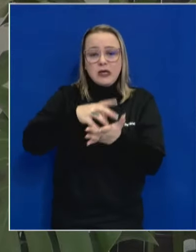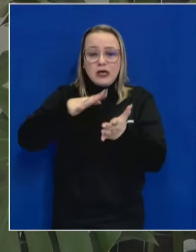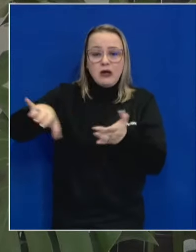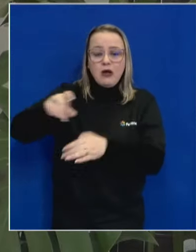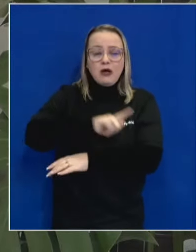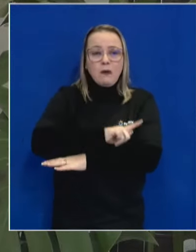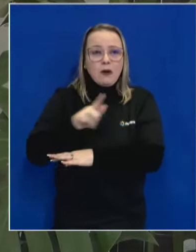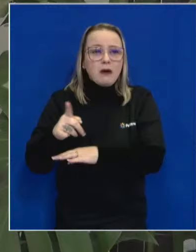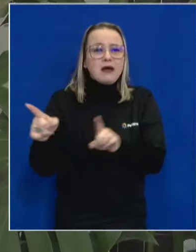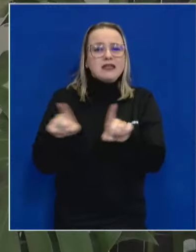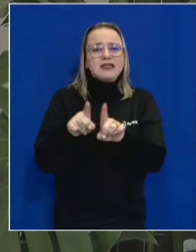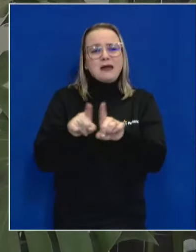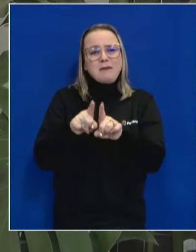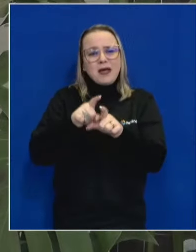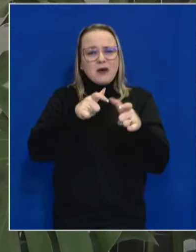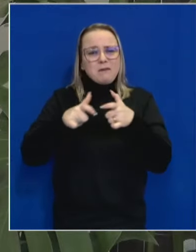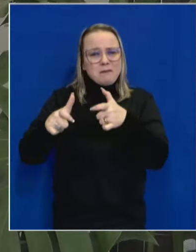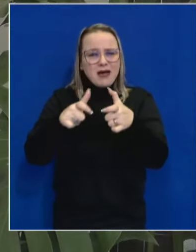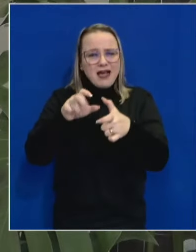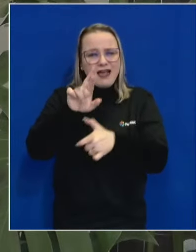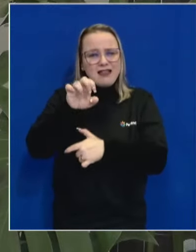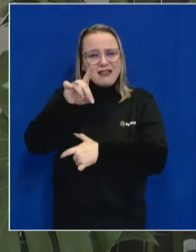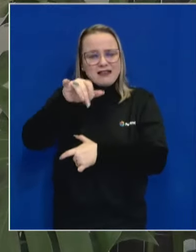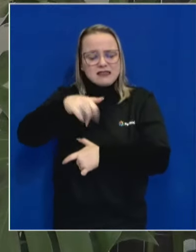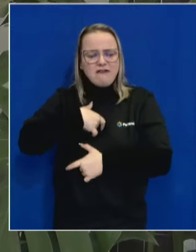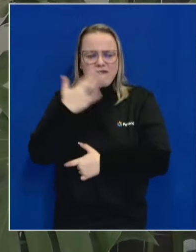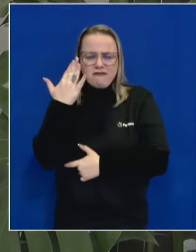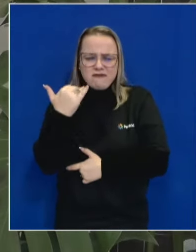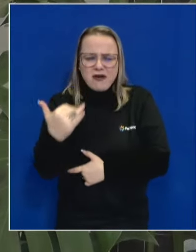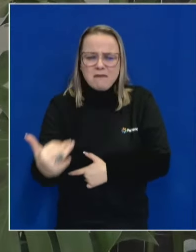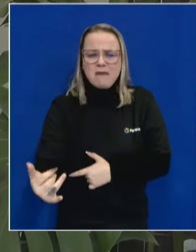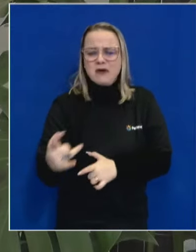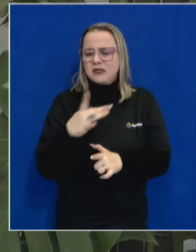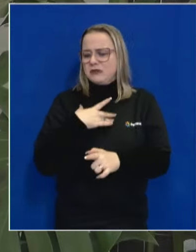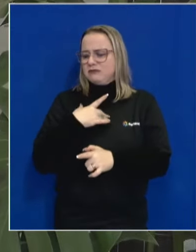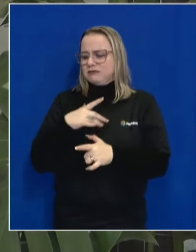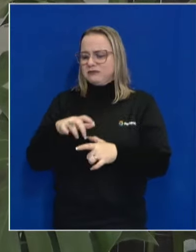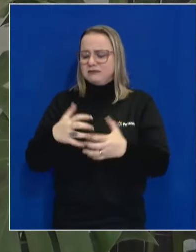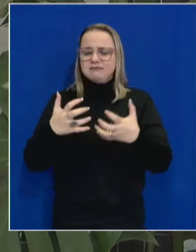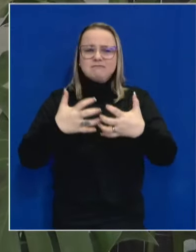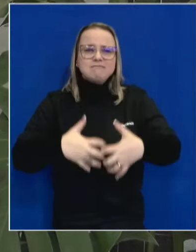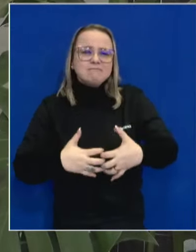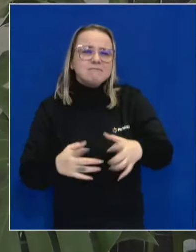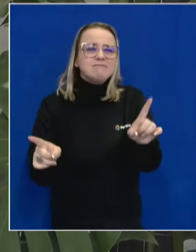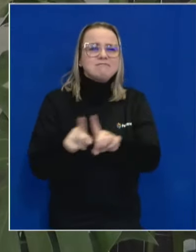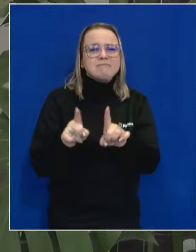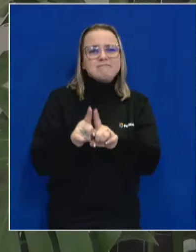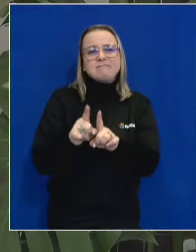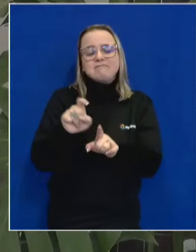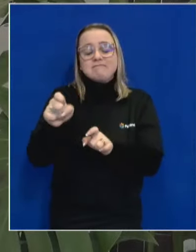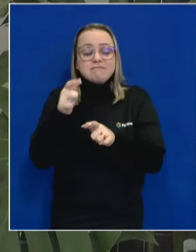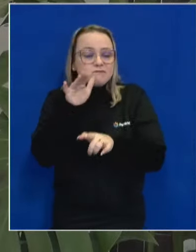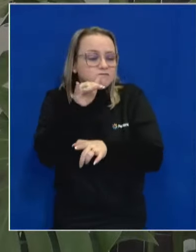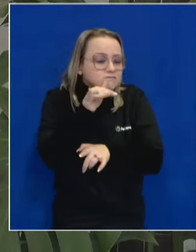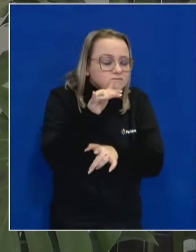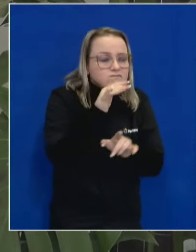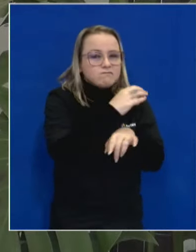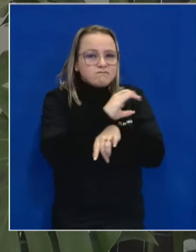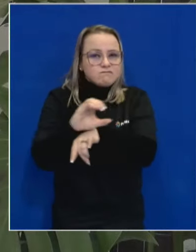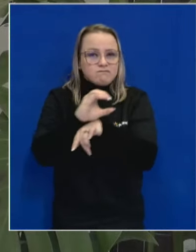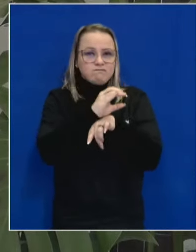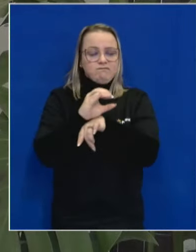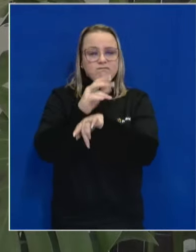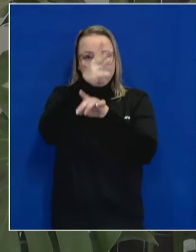Guaíba e no Parque da Redenção, dois famosos pontos turísticos da nossa capital que deveriam ser monitorados por câmeras da